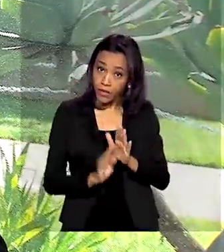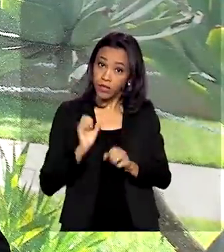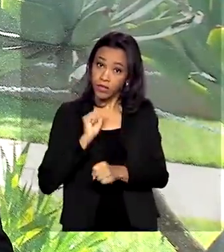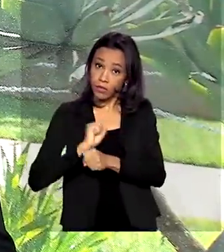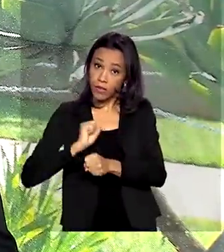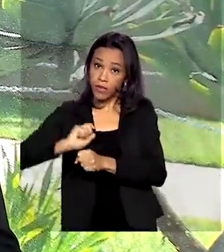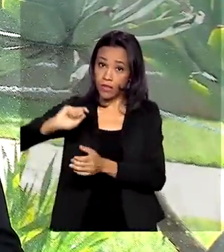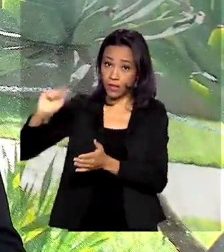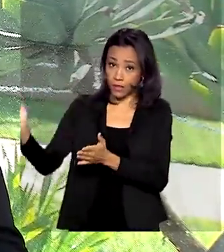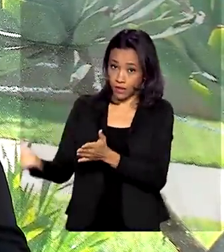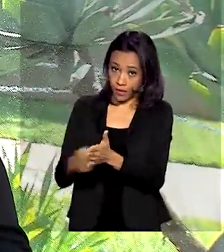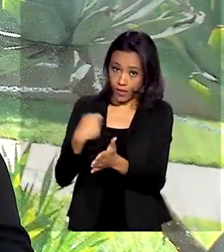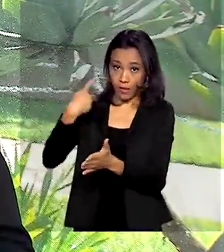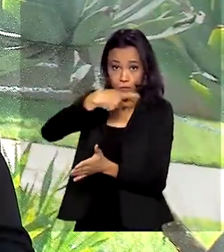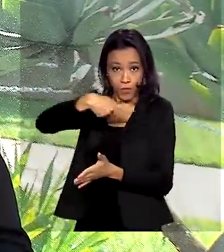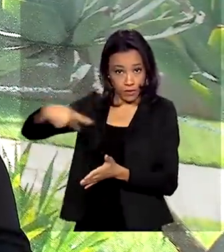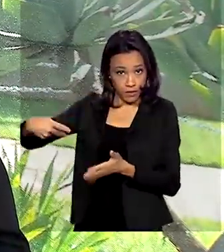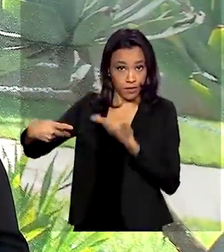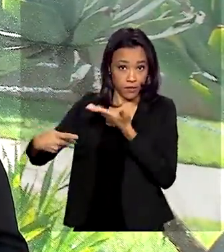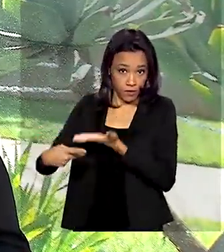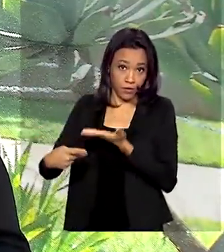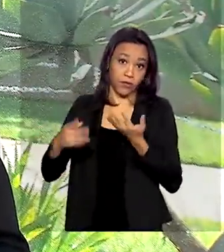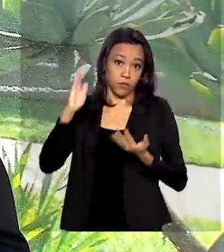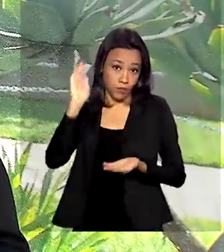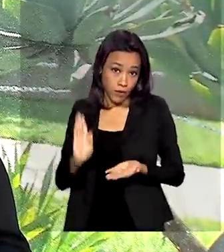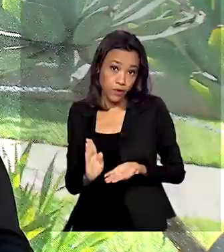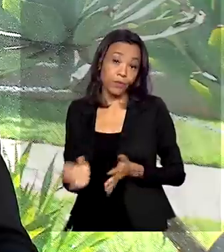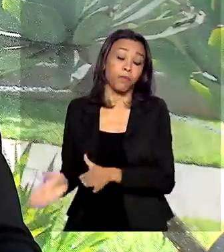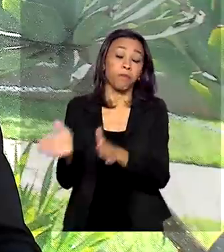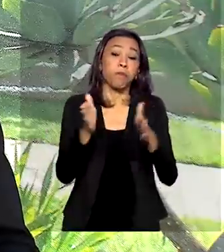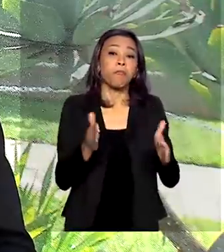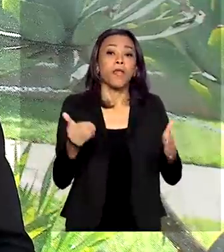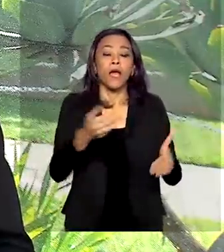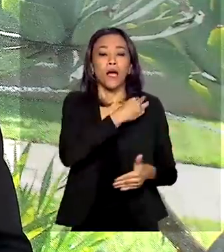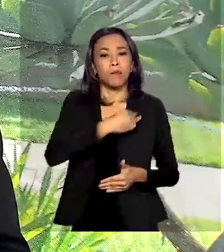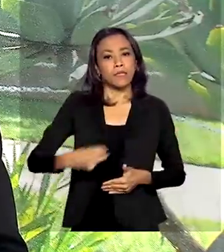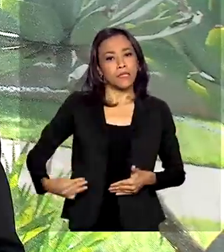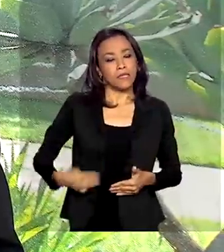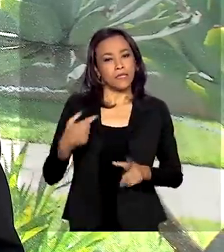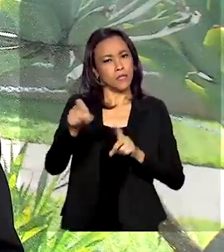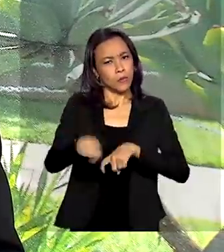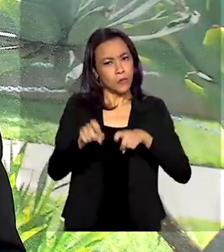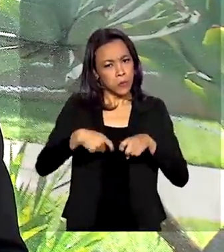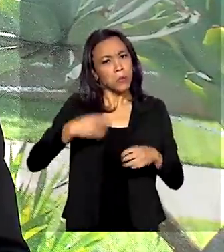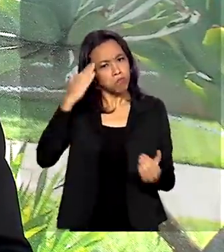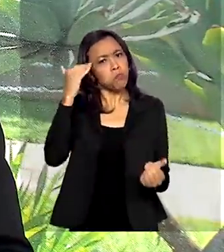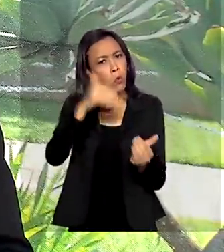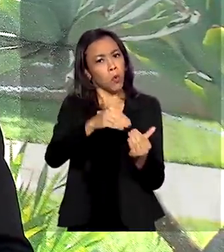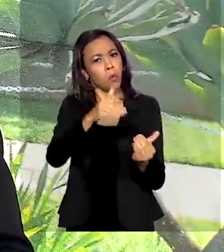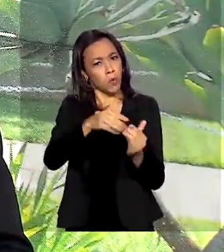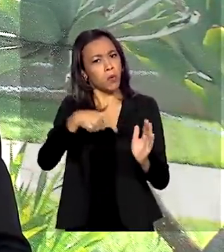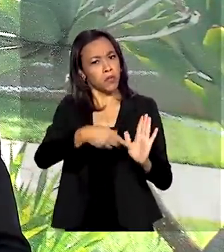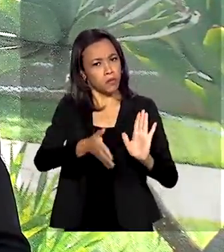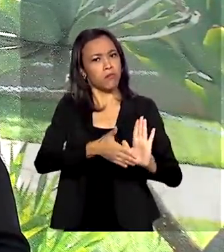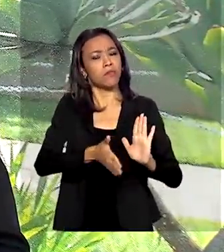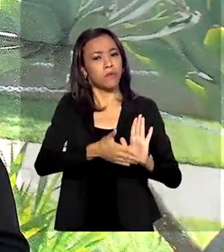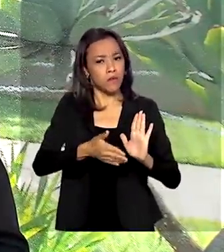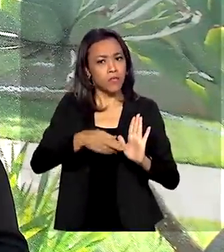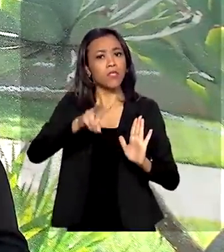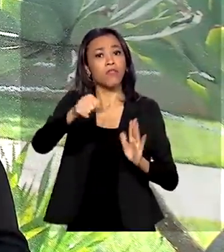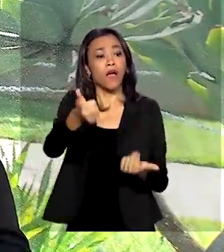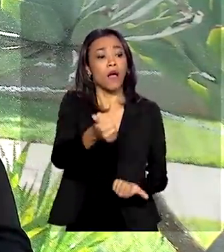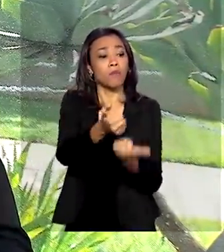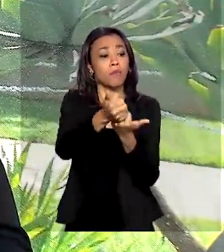República. A ministra da Agricultura, Tereza Cristina, aprovou essa medida e disse que vai favorecer principalmente